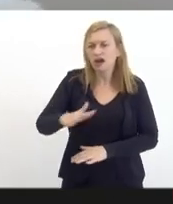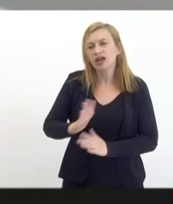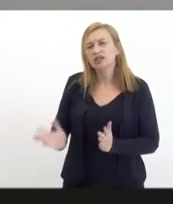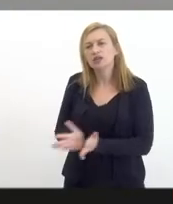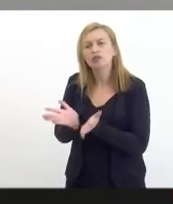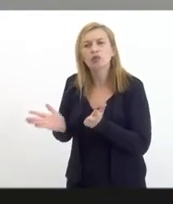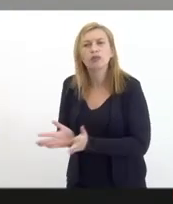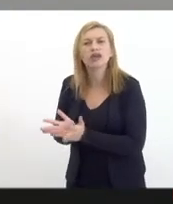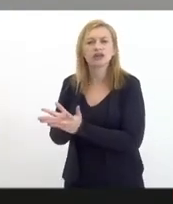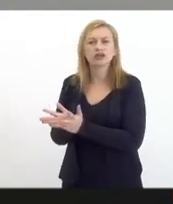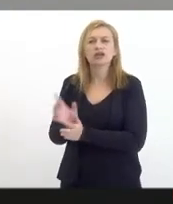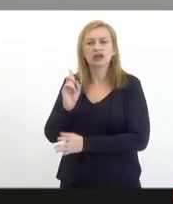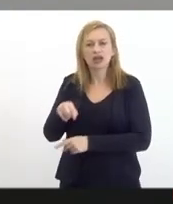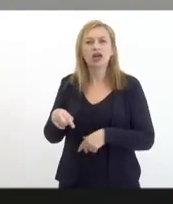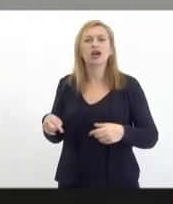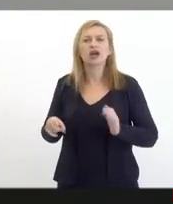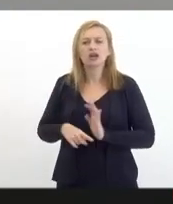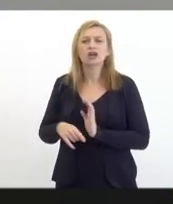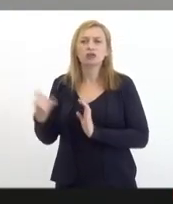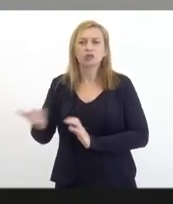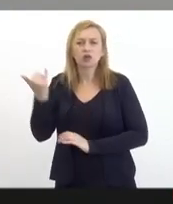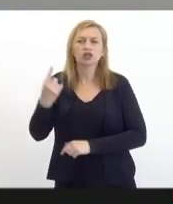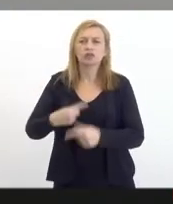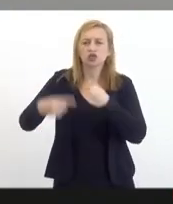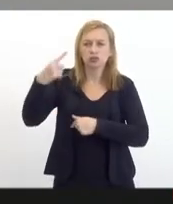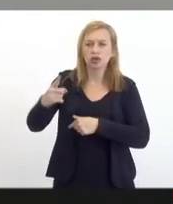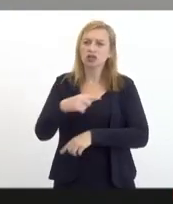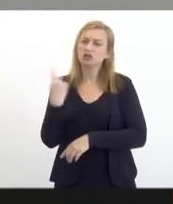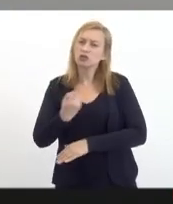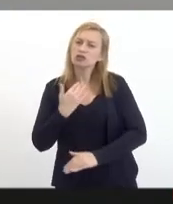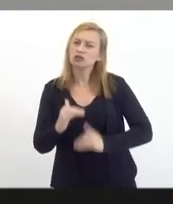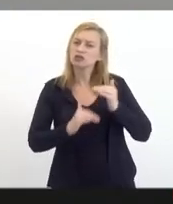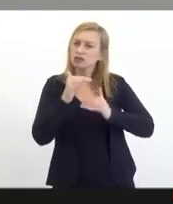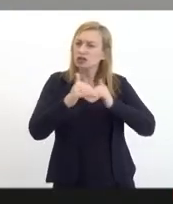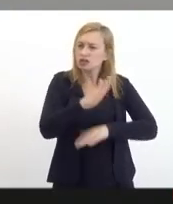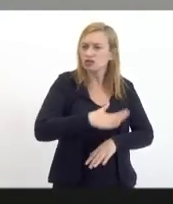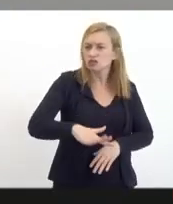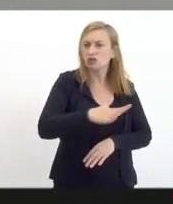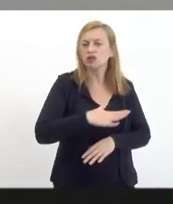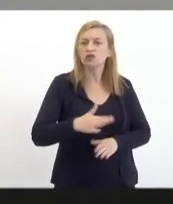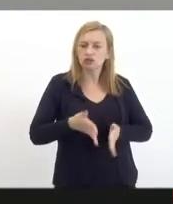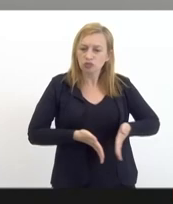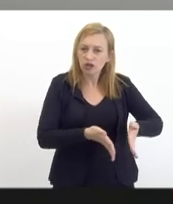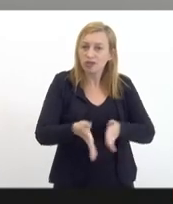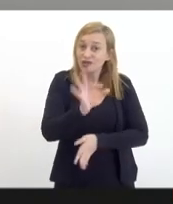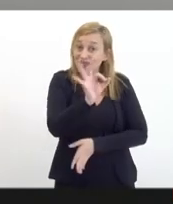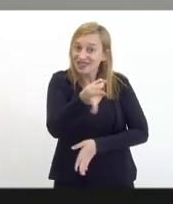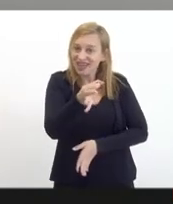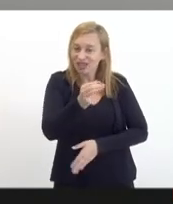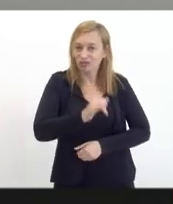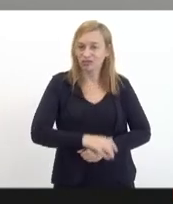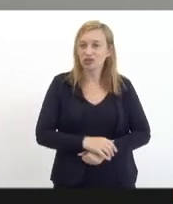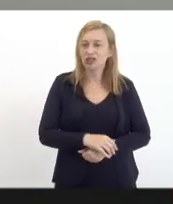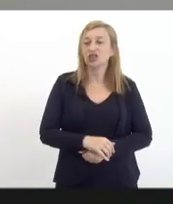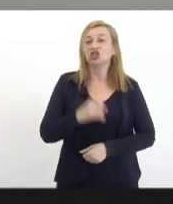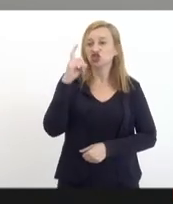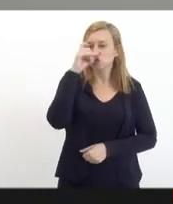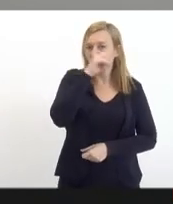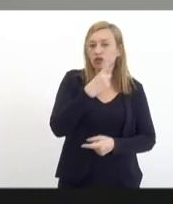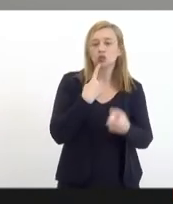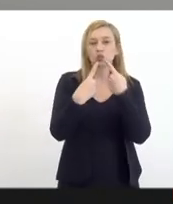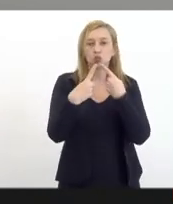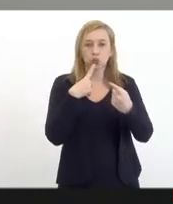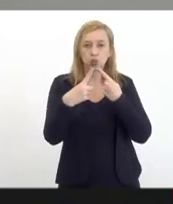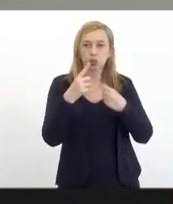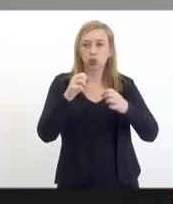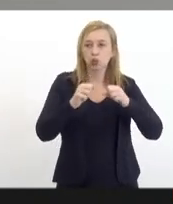que ele também é um componente importante a ser superado da nossa agenda de desenvolvimento mas nós estamos no caminho certo recentemente travamos um duro debate na Assembleia